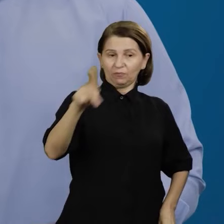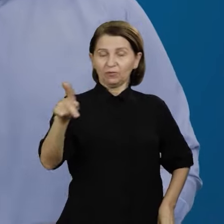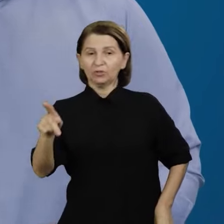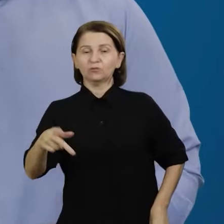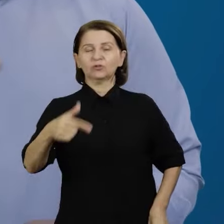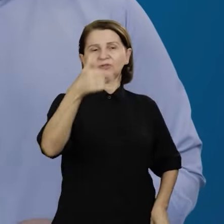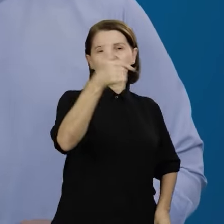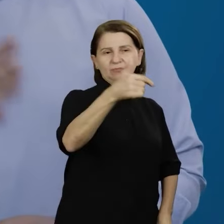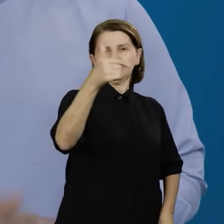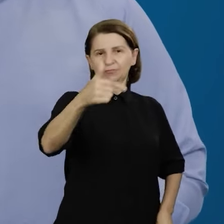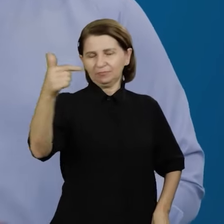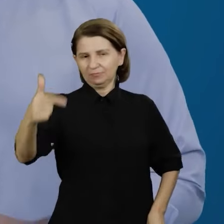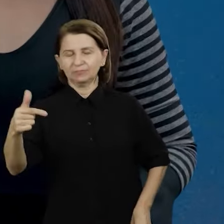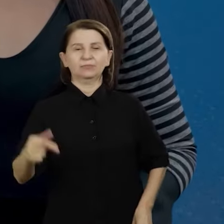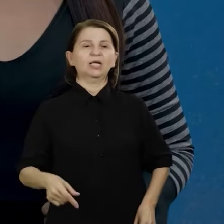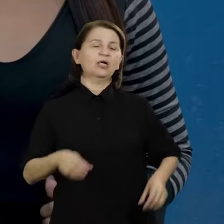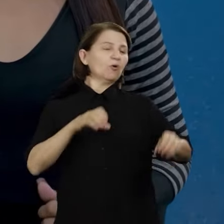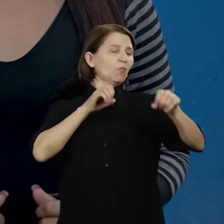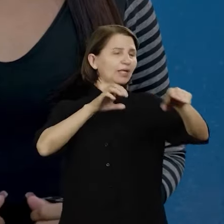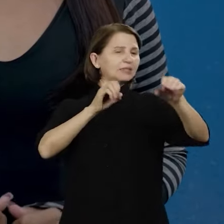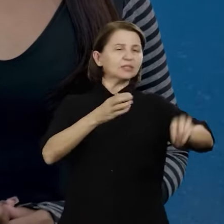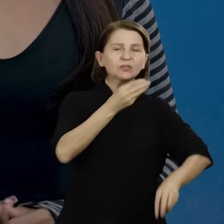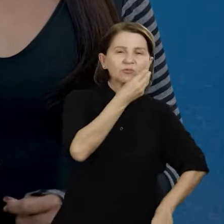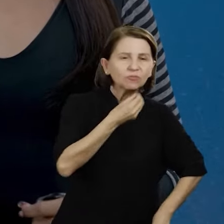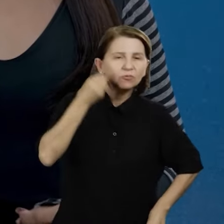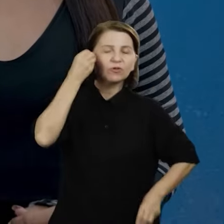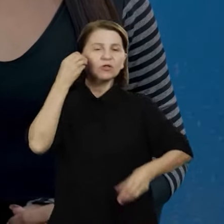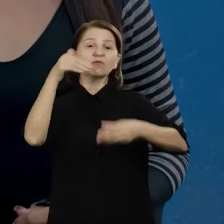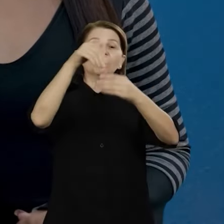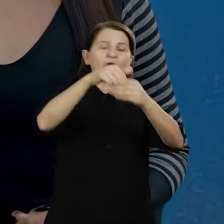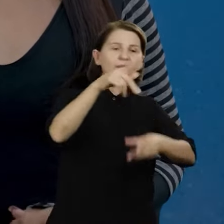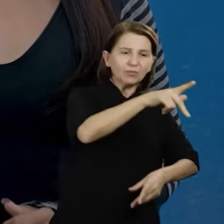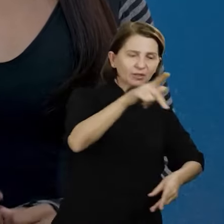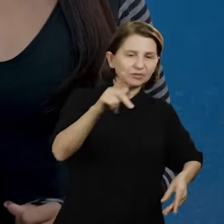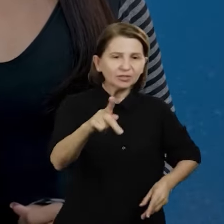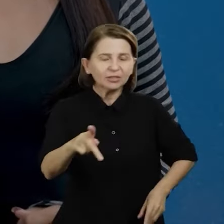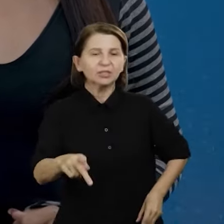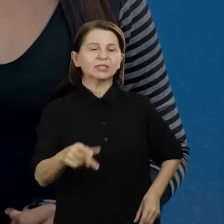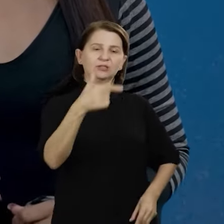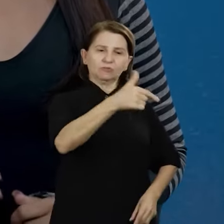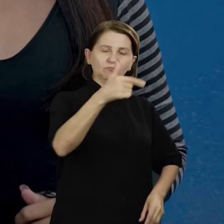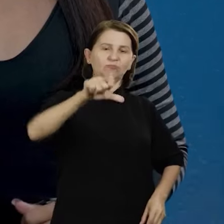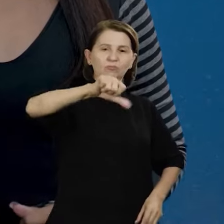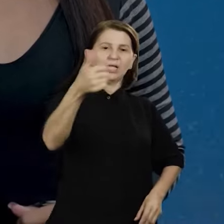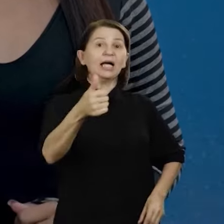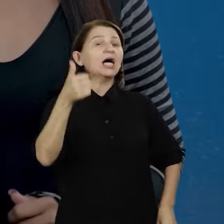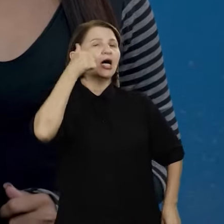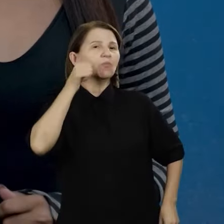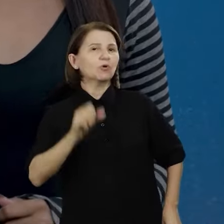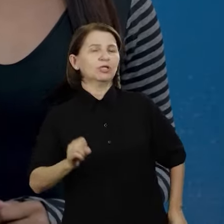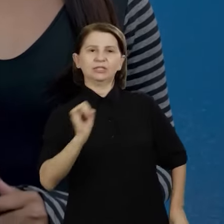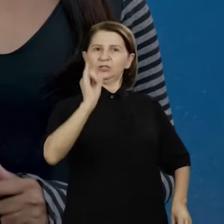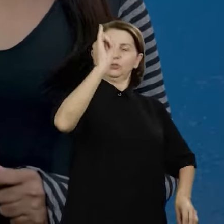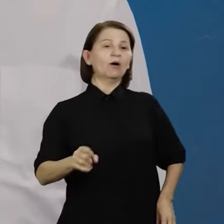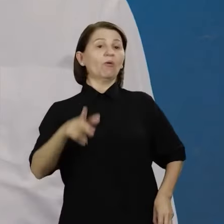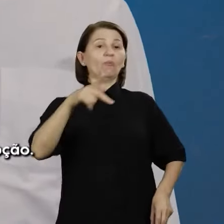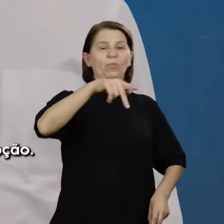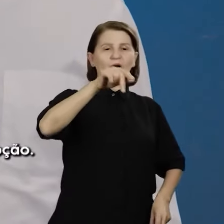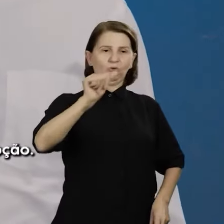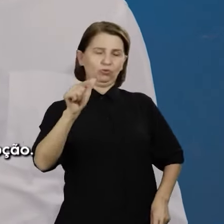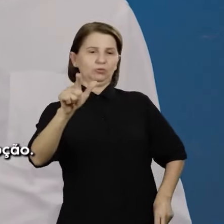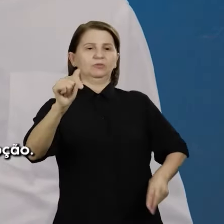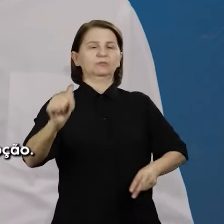Pacheco, 22222. Para uma educação melhor, vote. Professora Laís, 2201. A mulher faz a diferença.